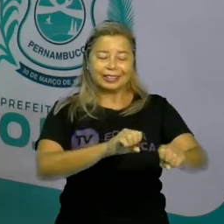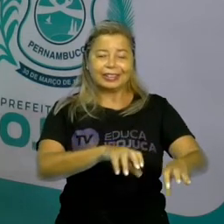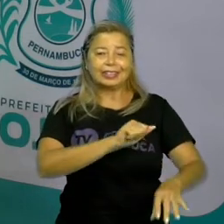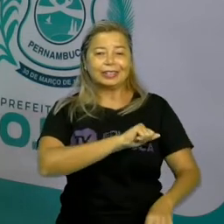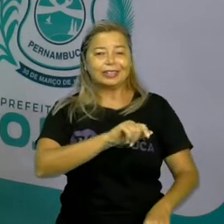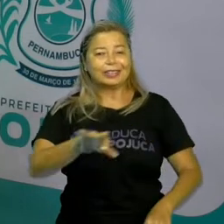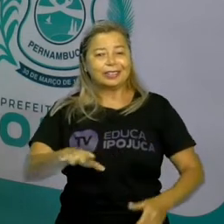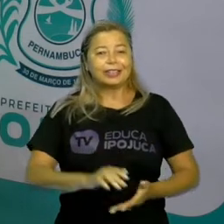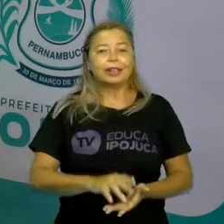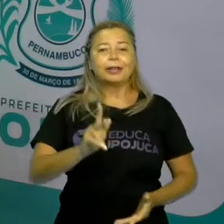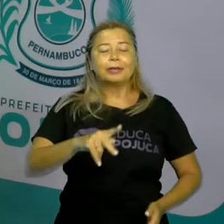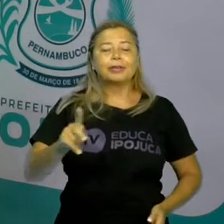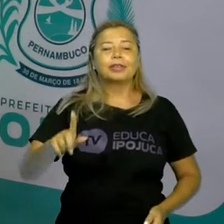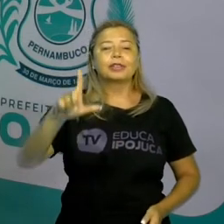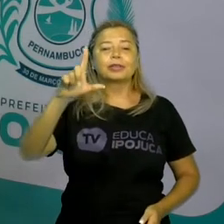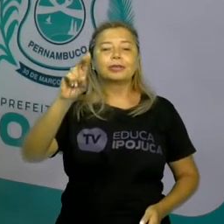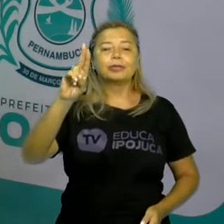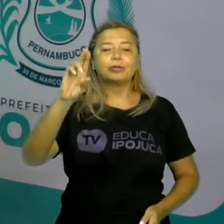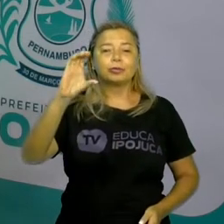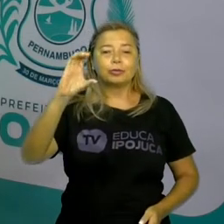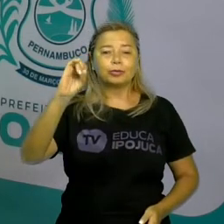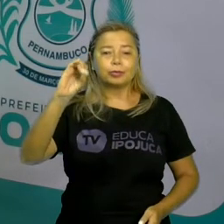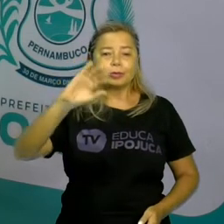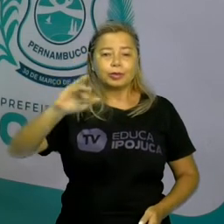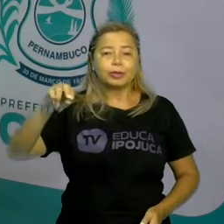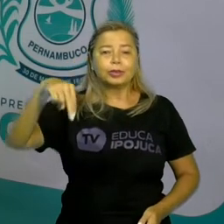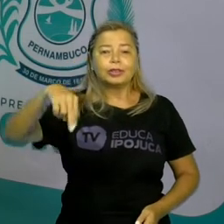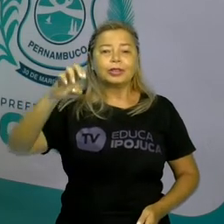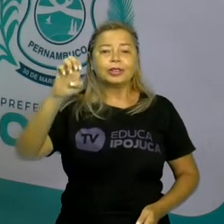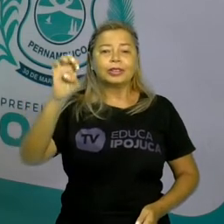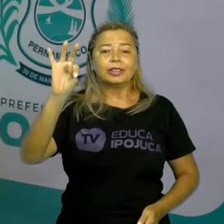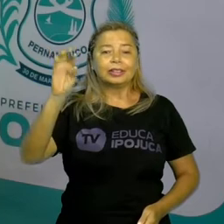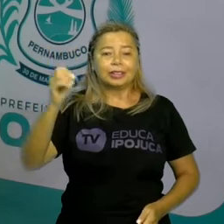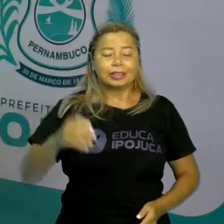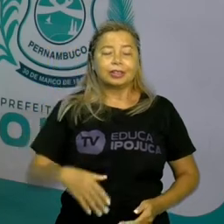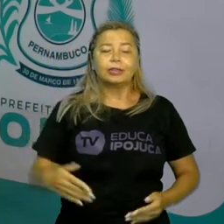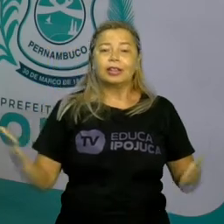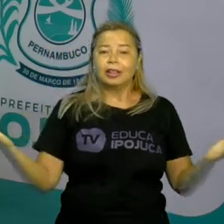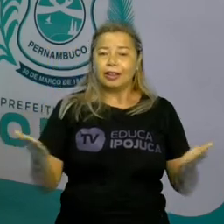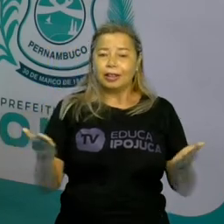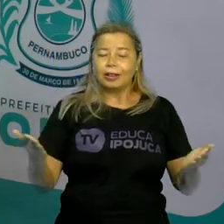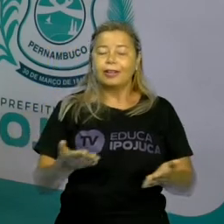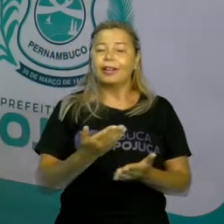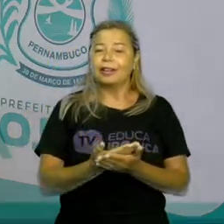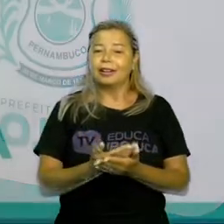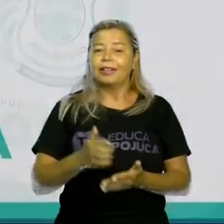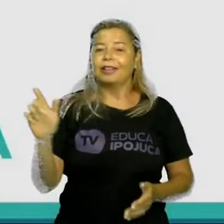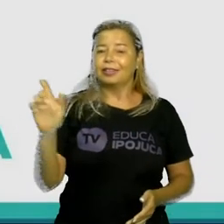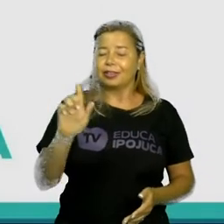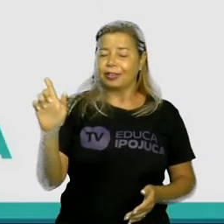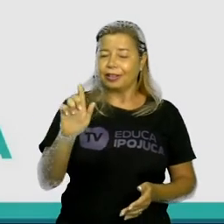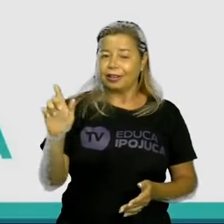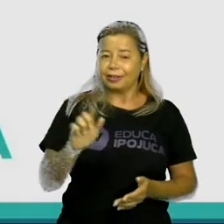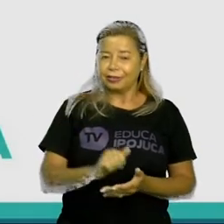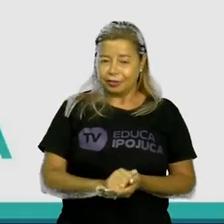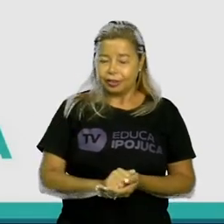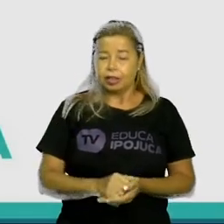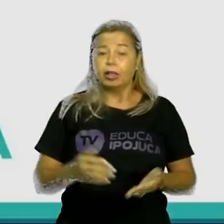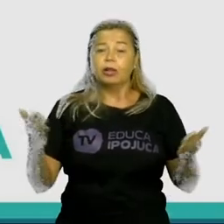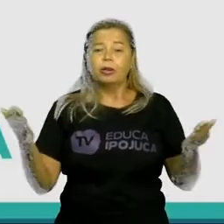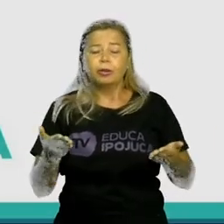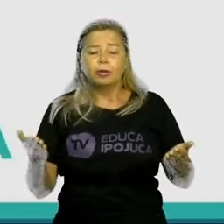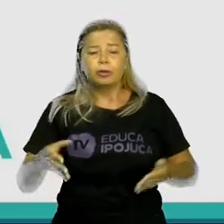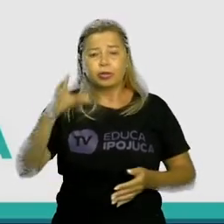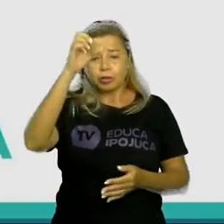Lúcio Neto. Vamos começar a nossa aula de Geografia e hoje a gente vai falar sobre Geopolítica,